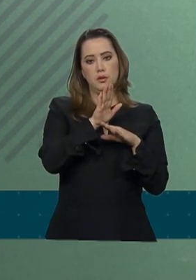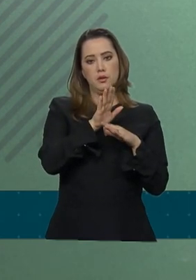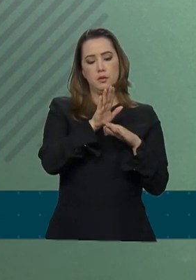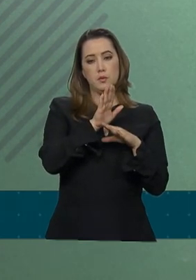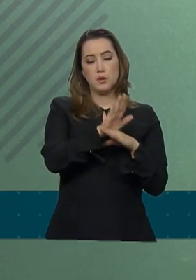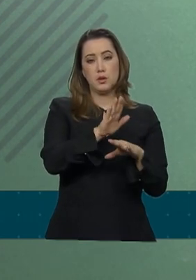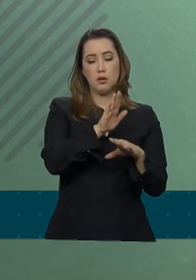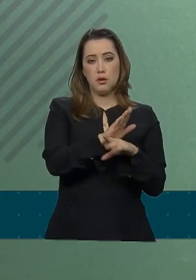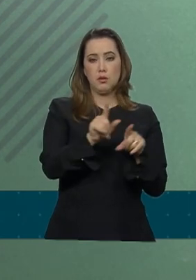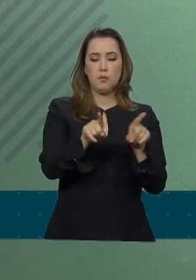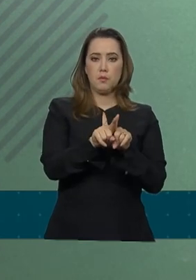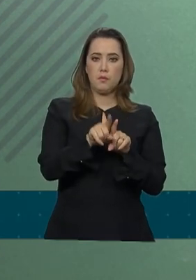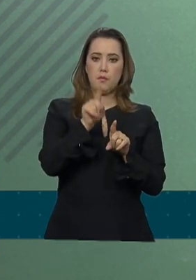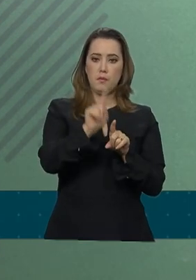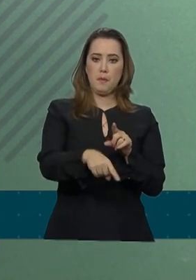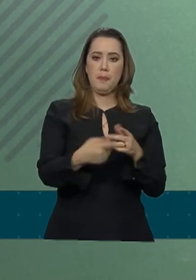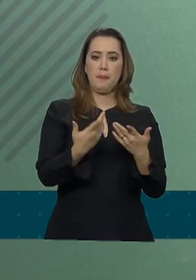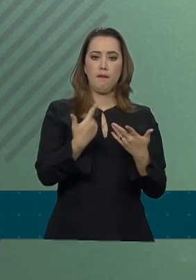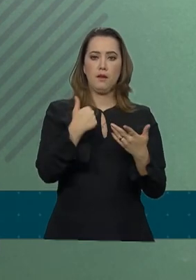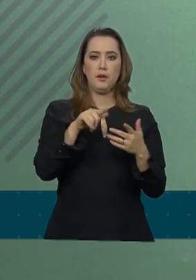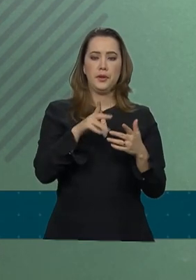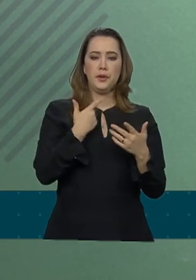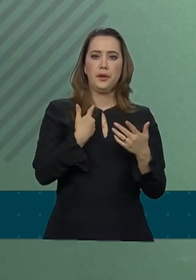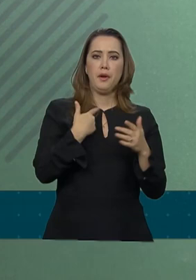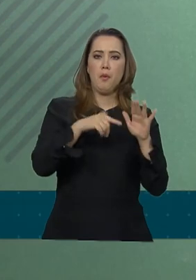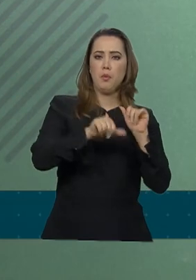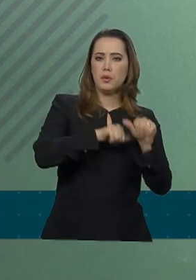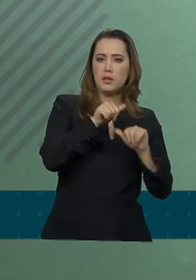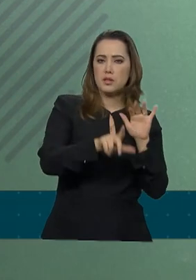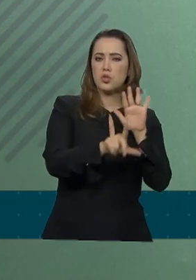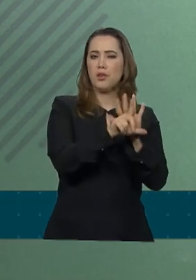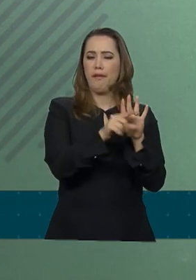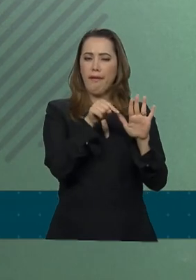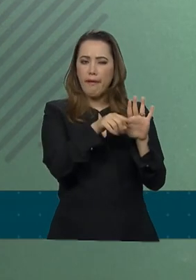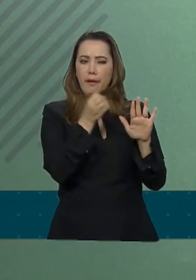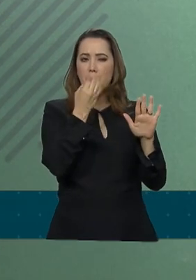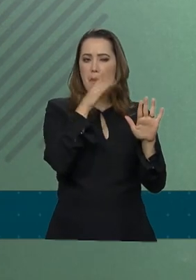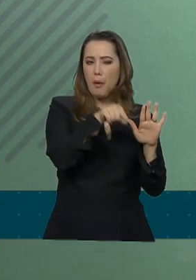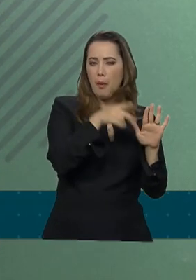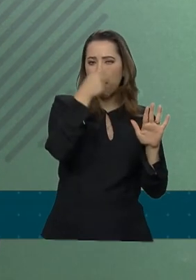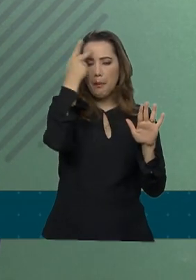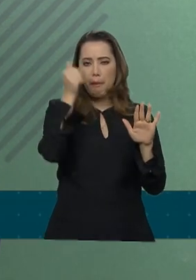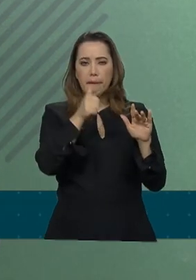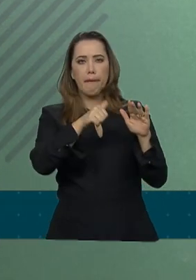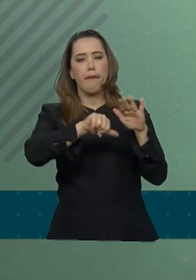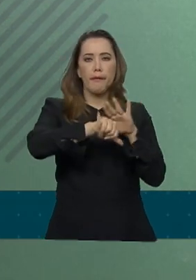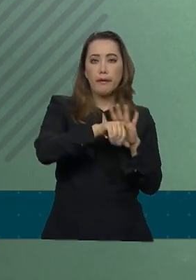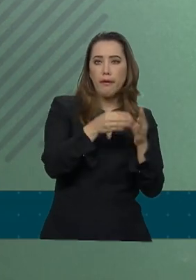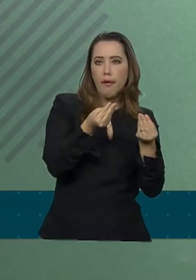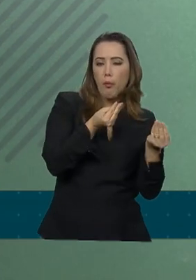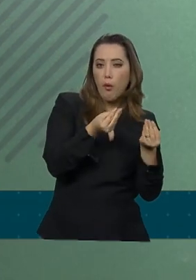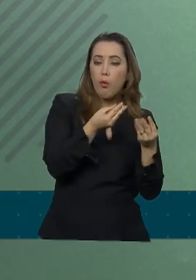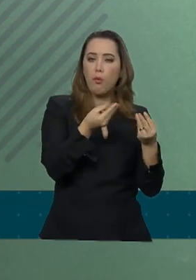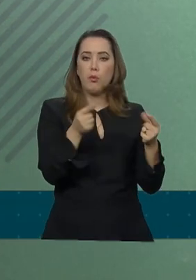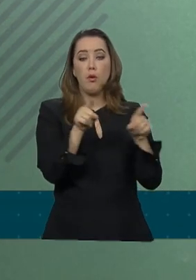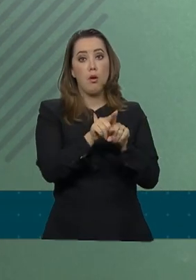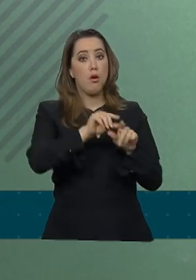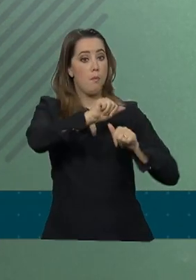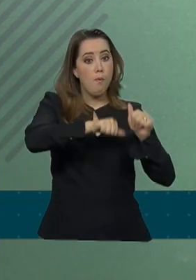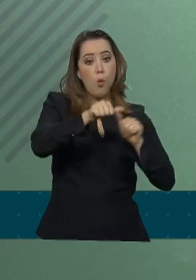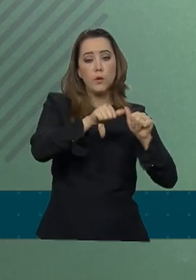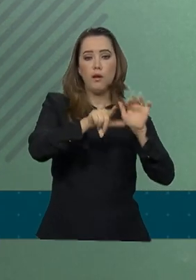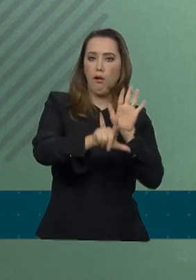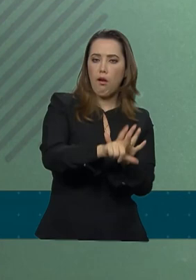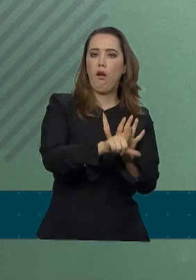para um que prima pela agilidade e a responsabilidade dos infratores. Há de entender-se que o momento